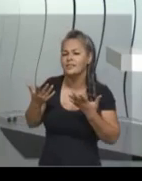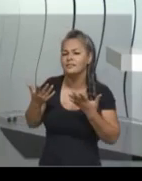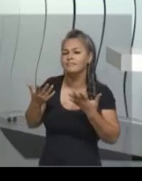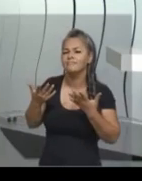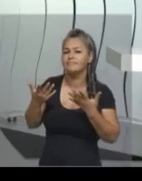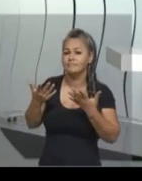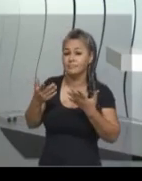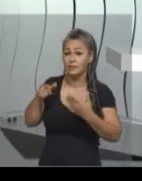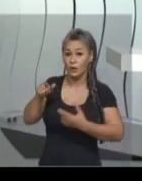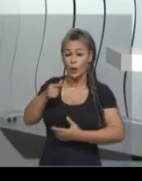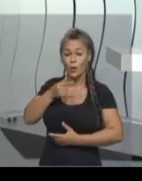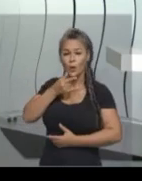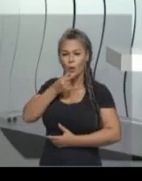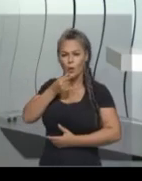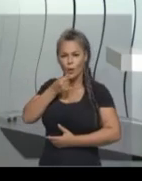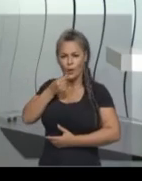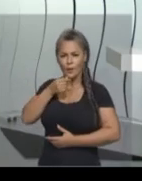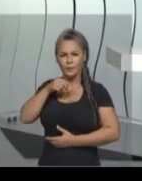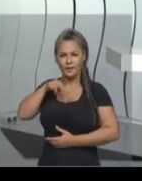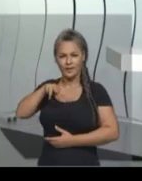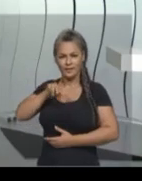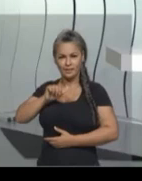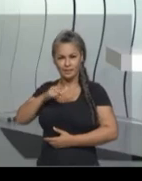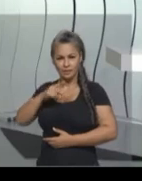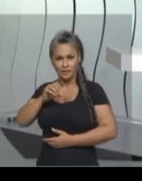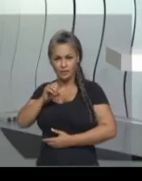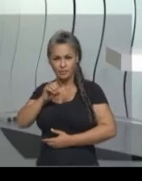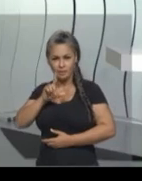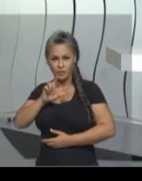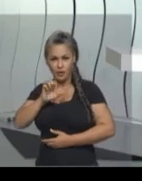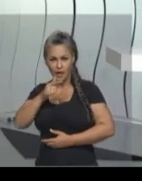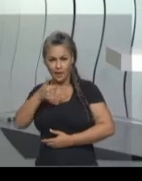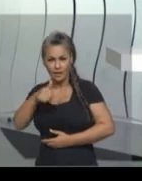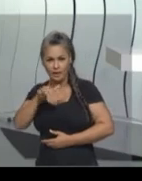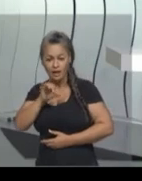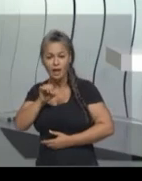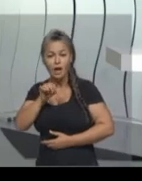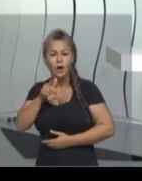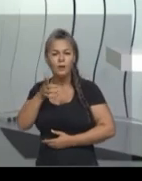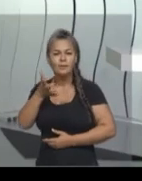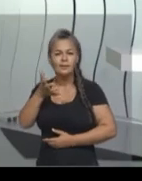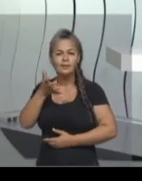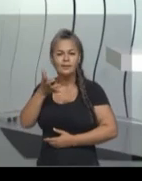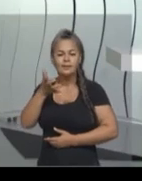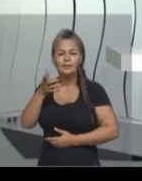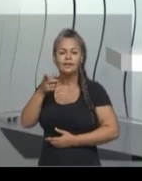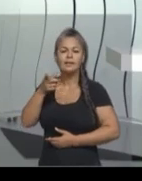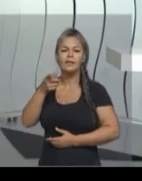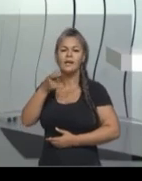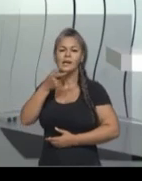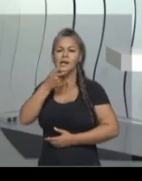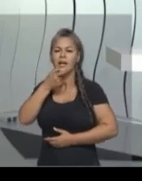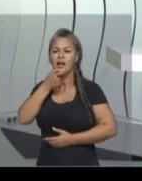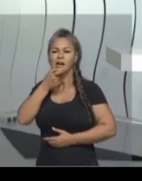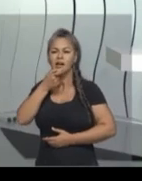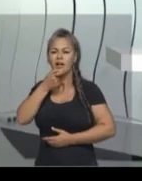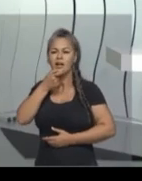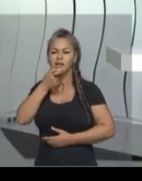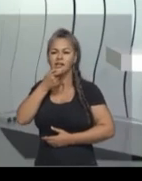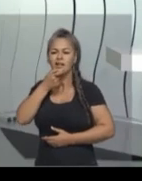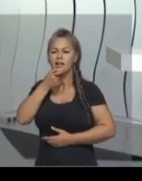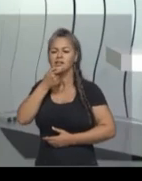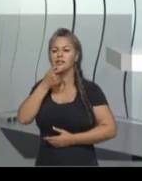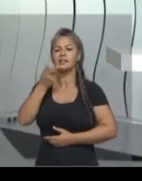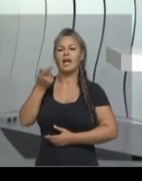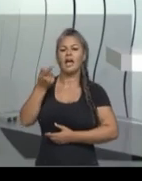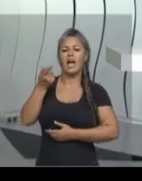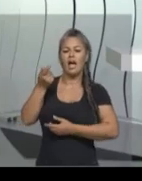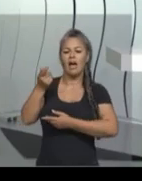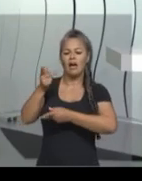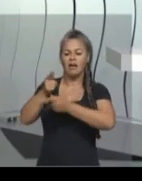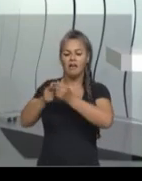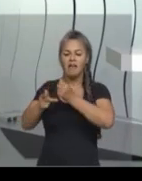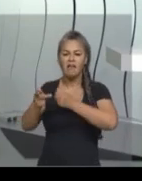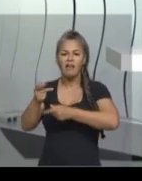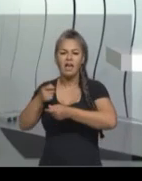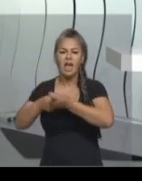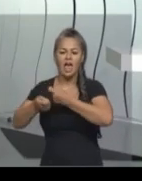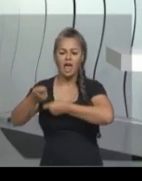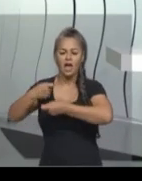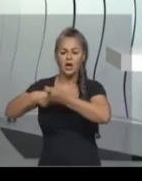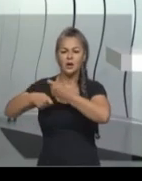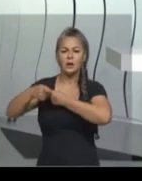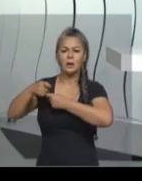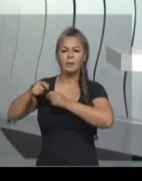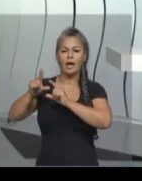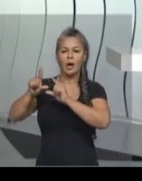que a França não conseguia invadir esse país. Você se lembra que a